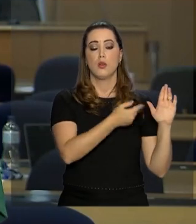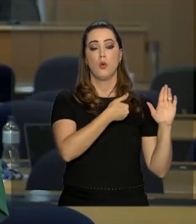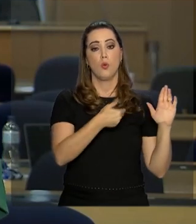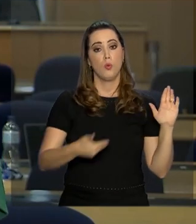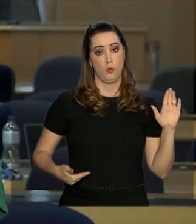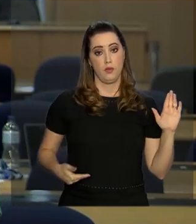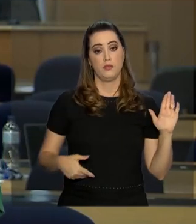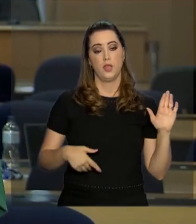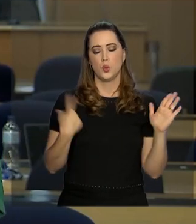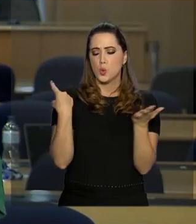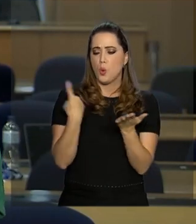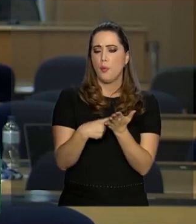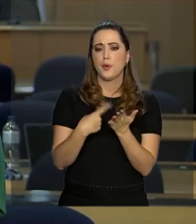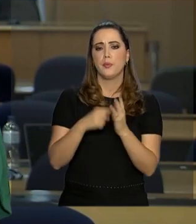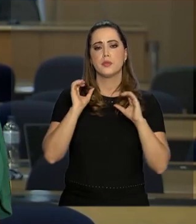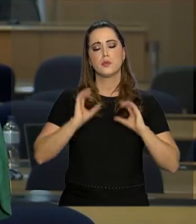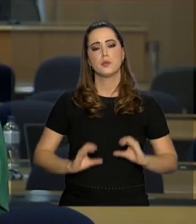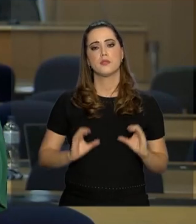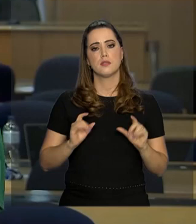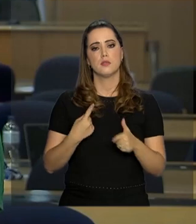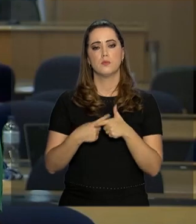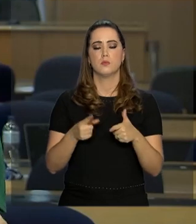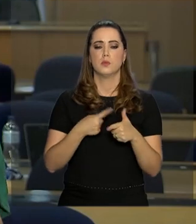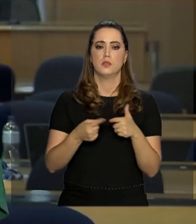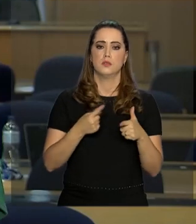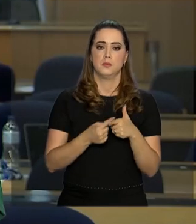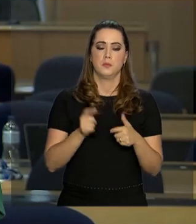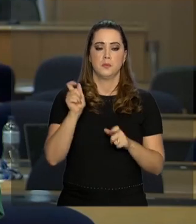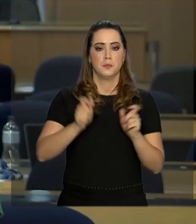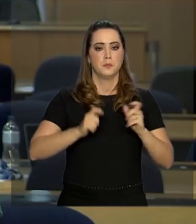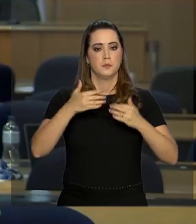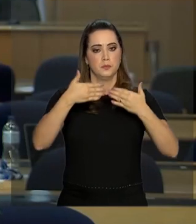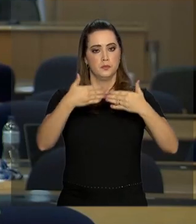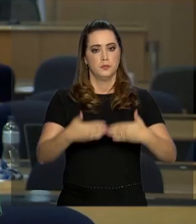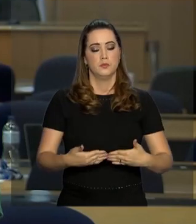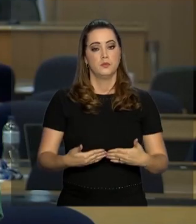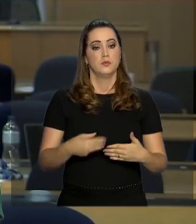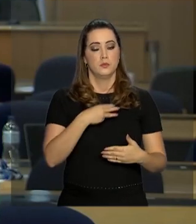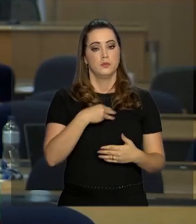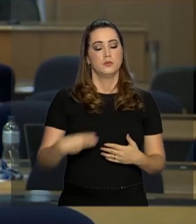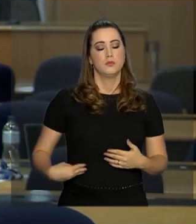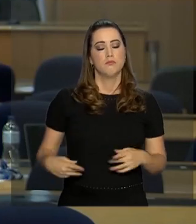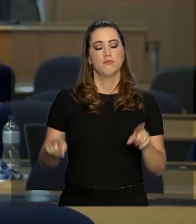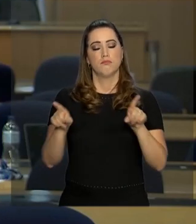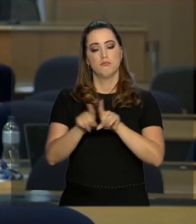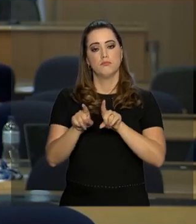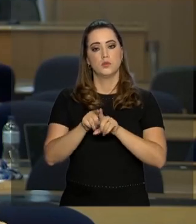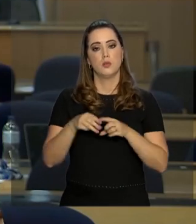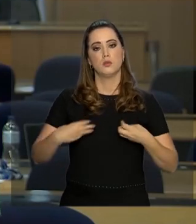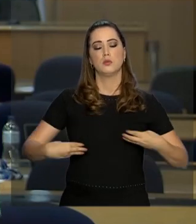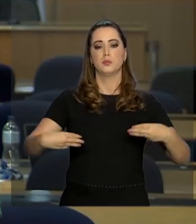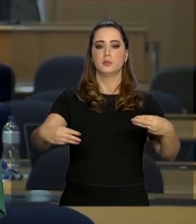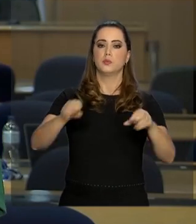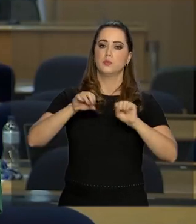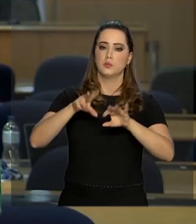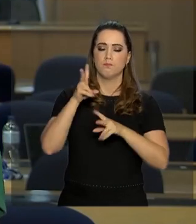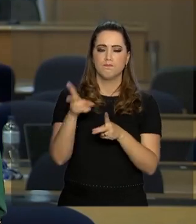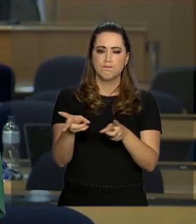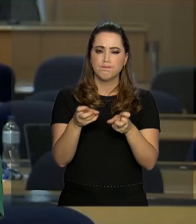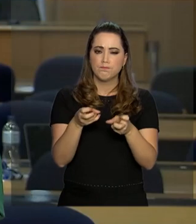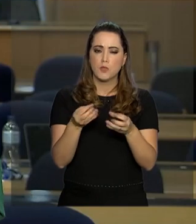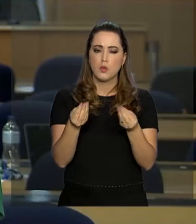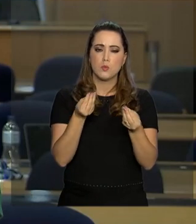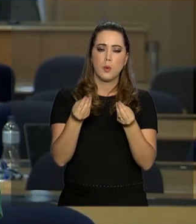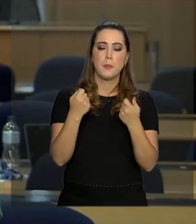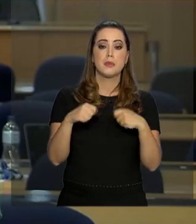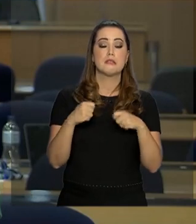governo com os cidadãos e os problemas que o cidadão enfrenta O ministro disse ainda que o MEC, ele vai verificar o que